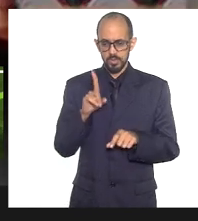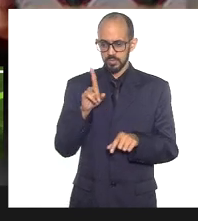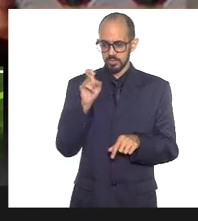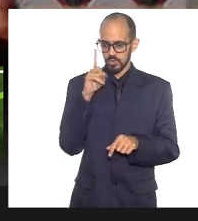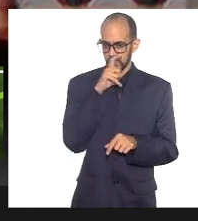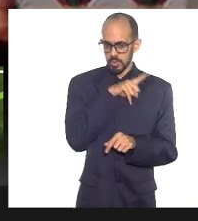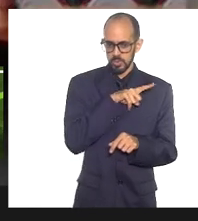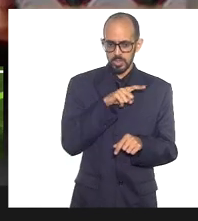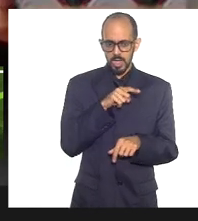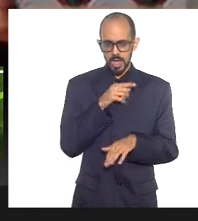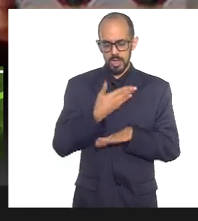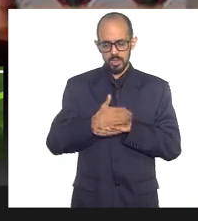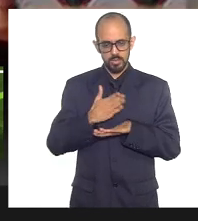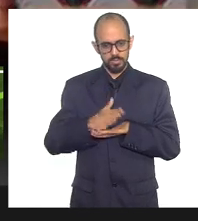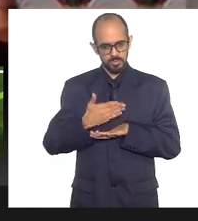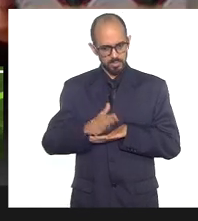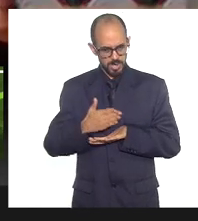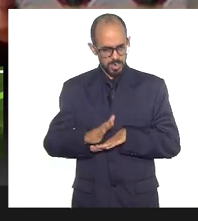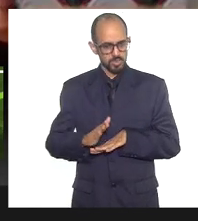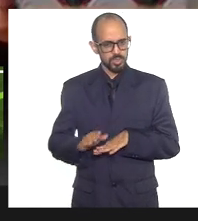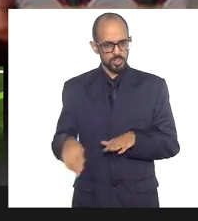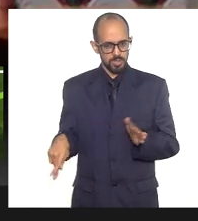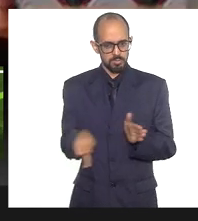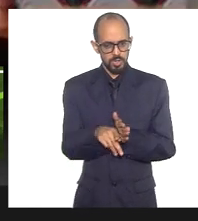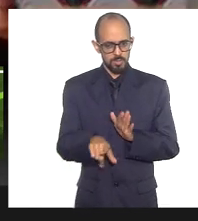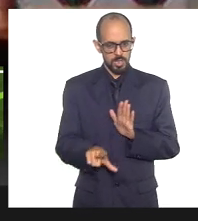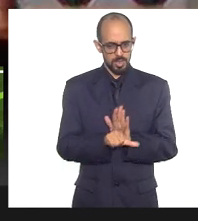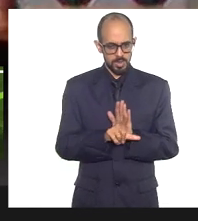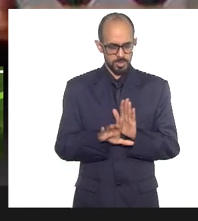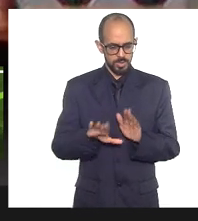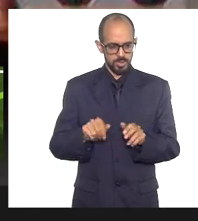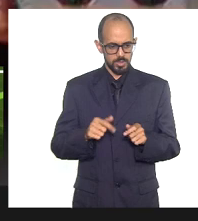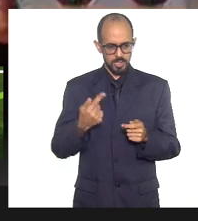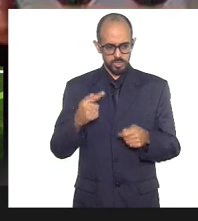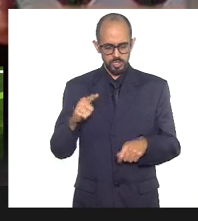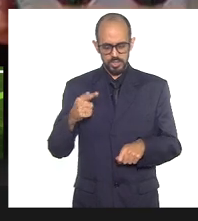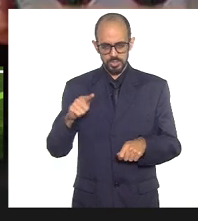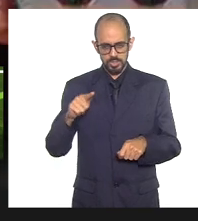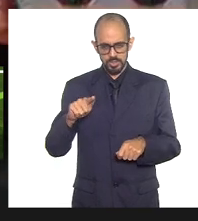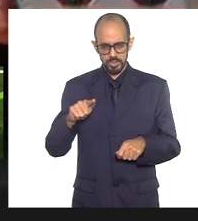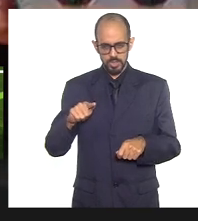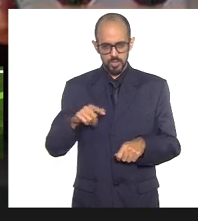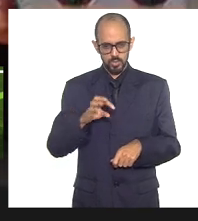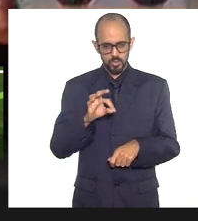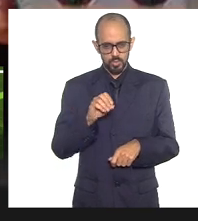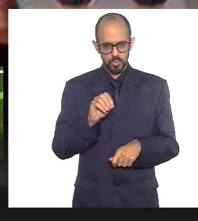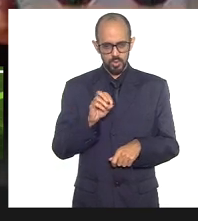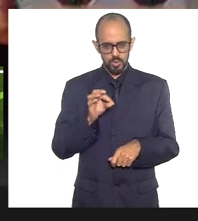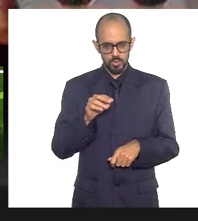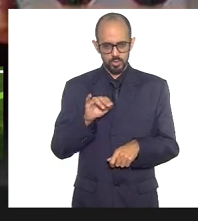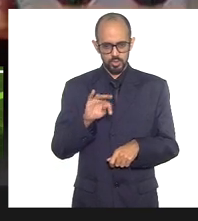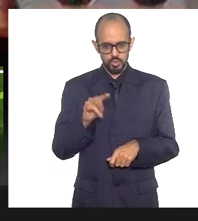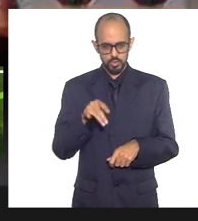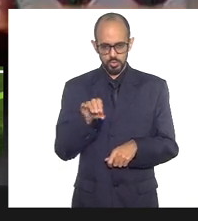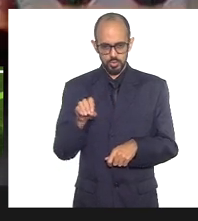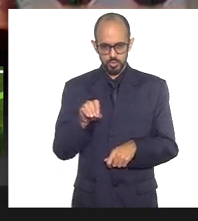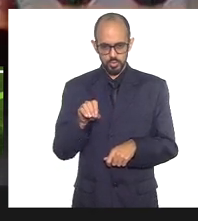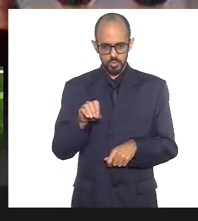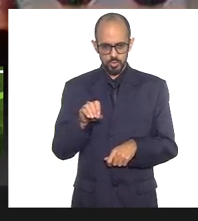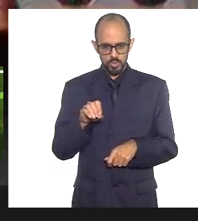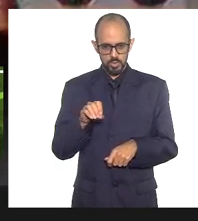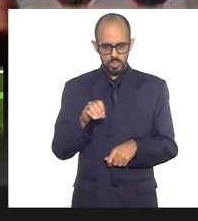o exercício da gestão do Totinho. Não estou chamando de secretário,